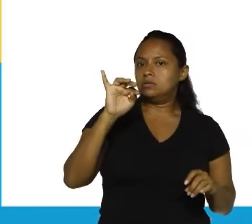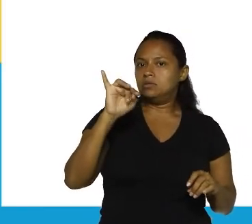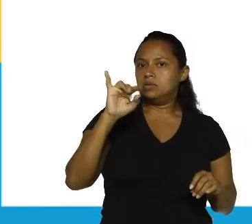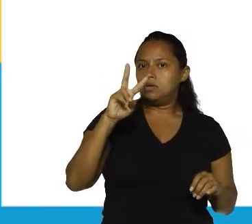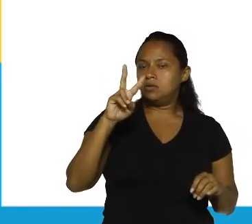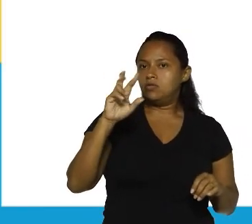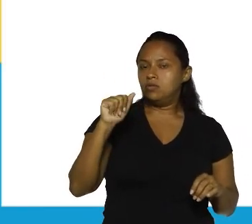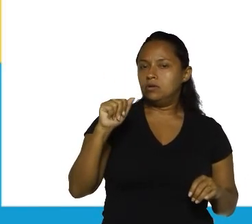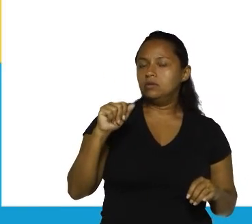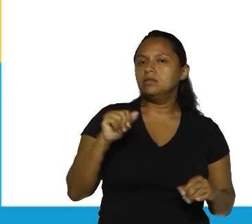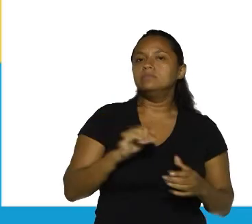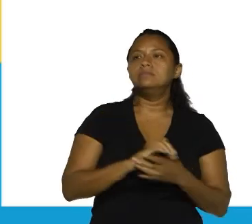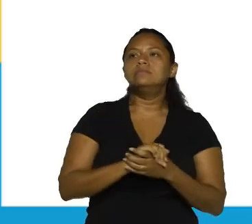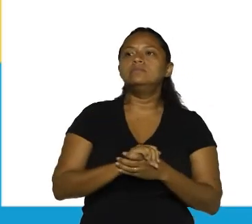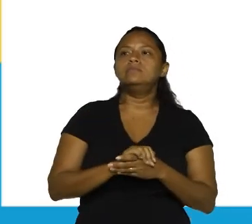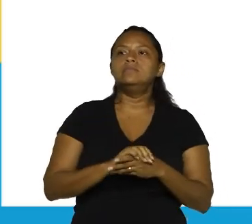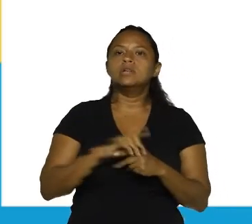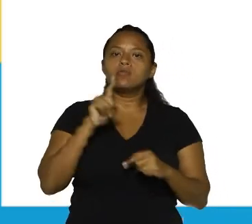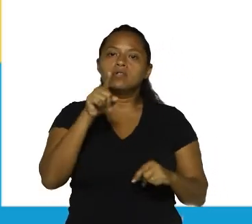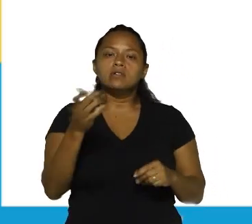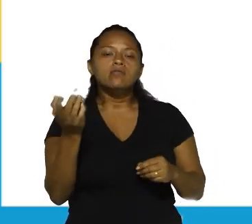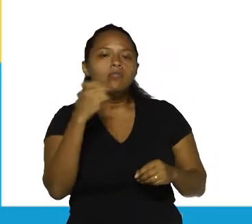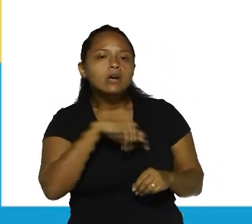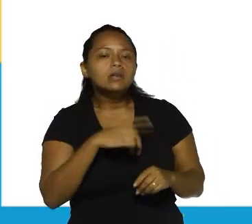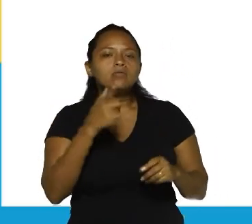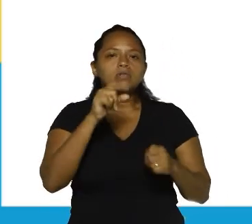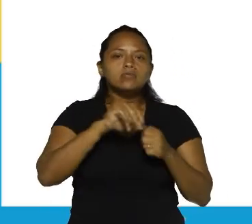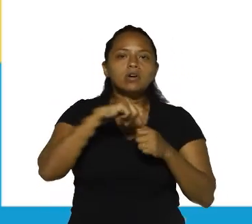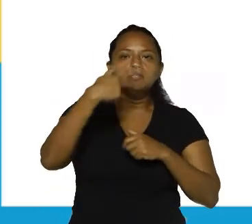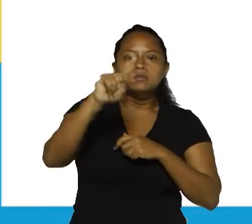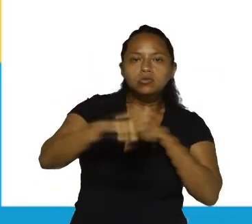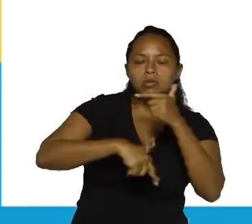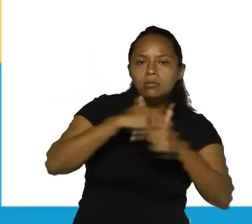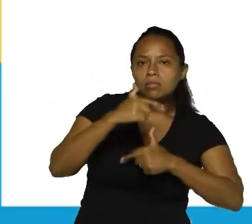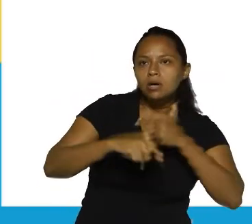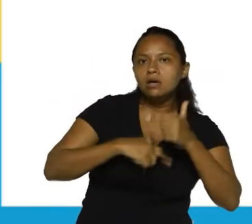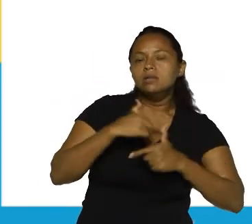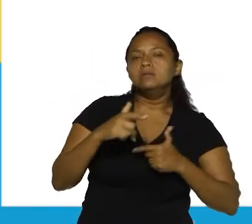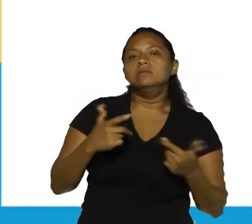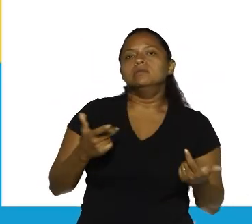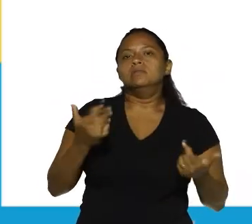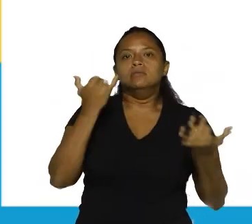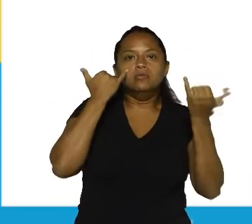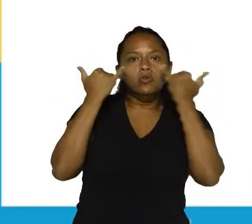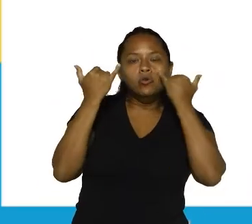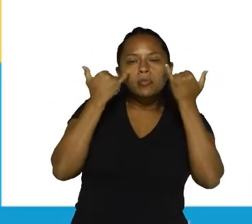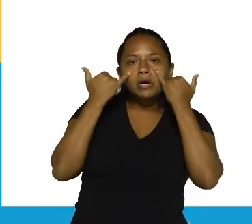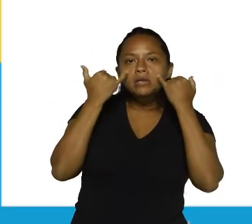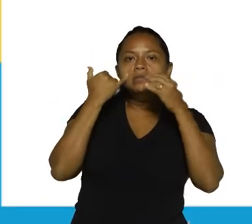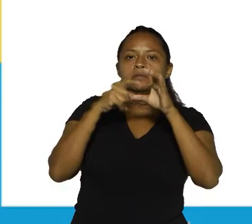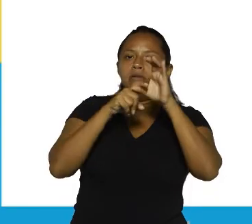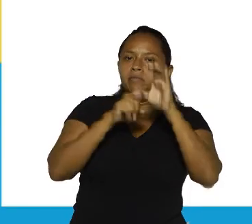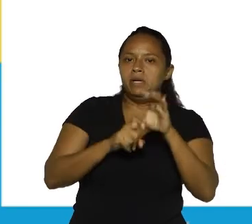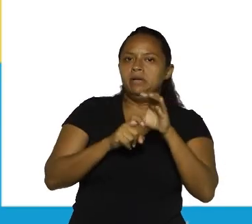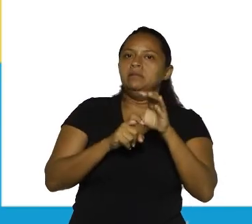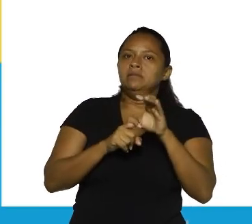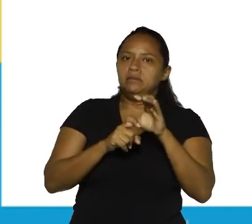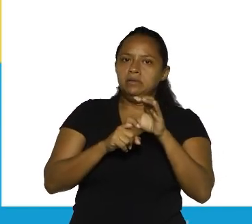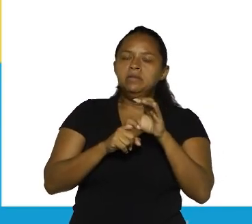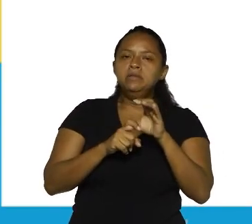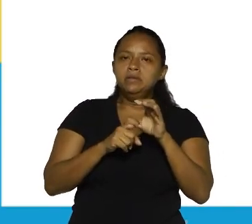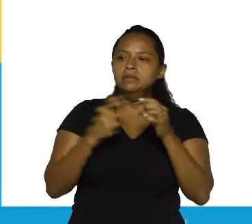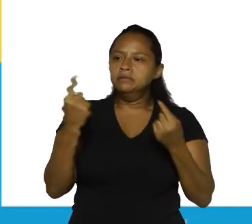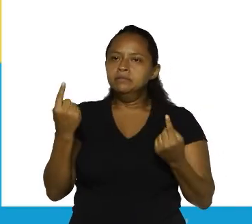coordenativa, né? Que você venha, que você faça seu trabalho, essas duas informações independem uma da outra.